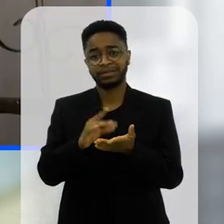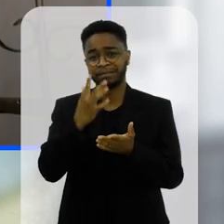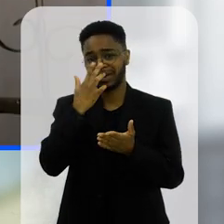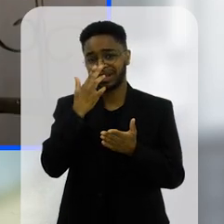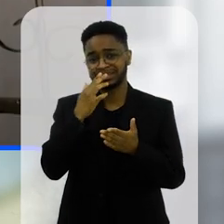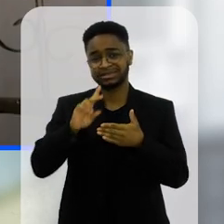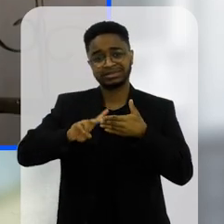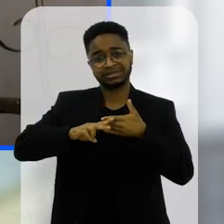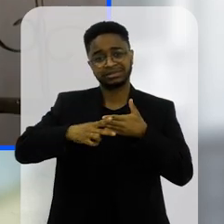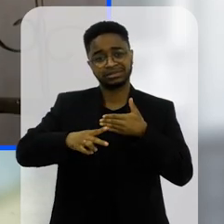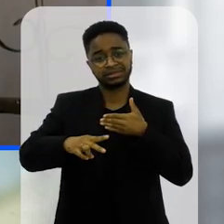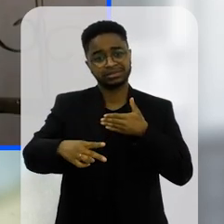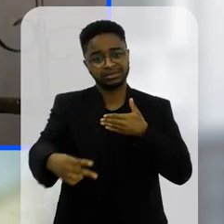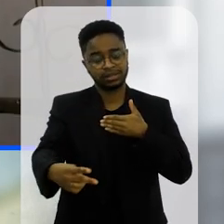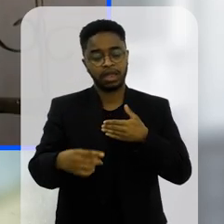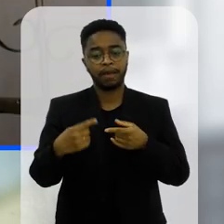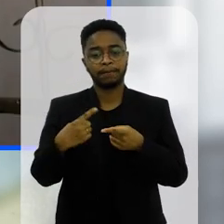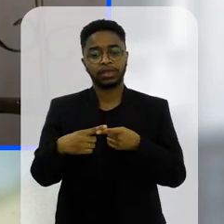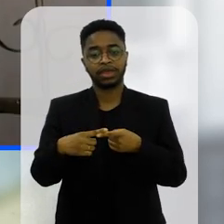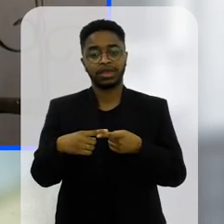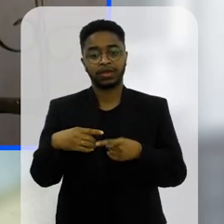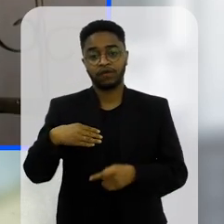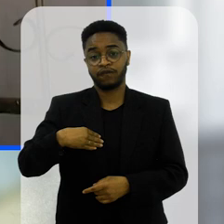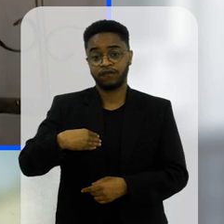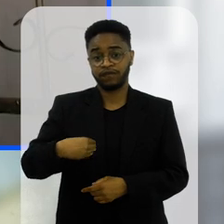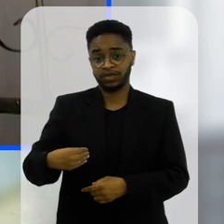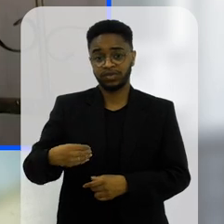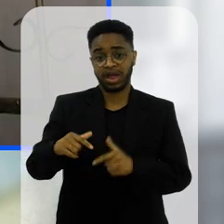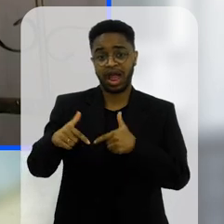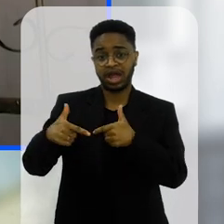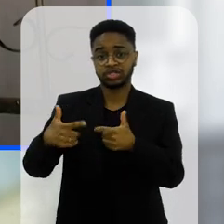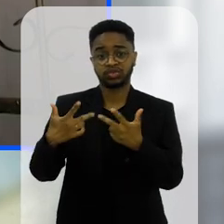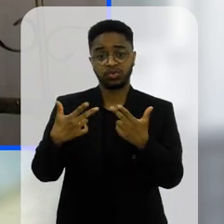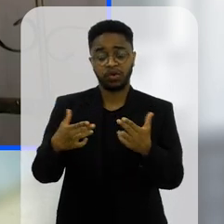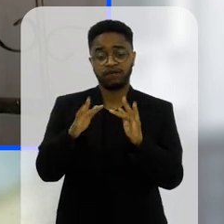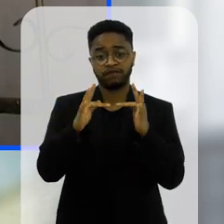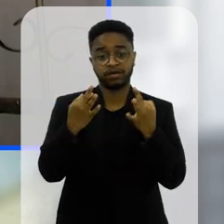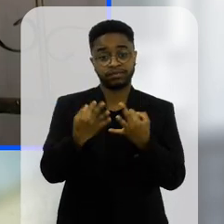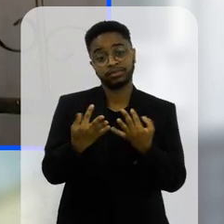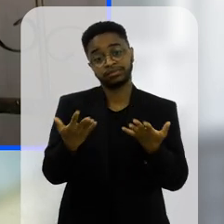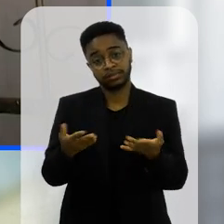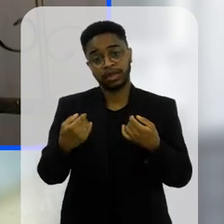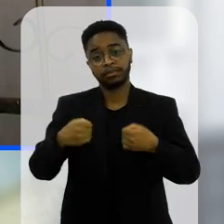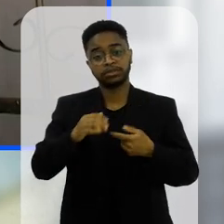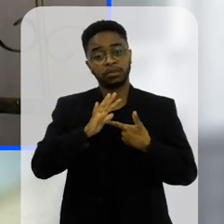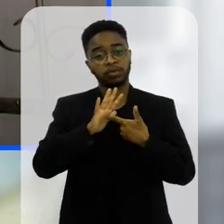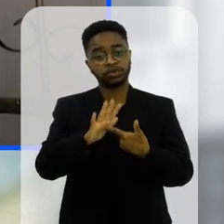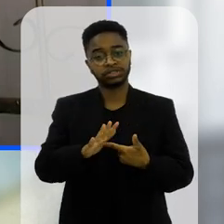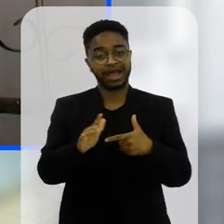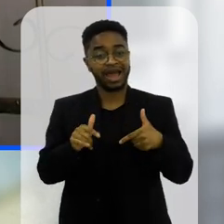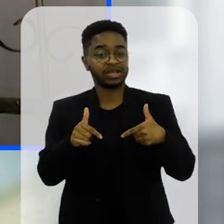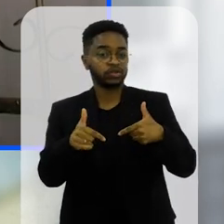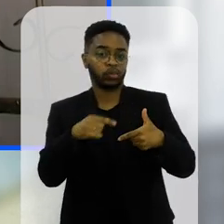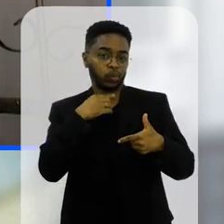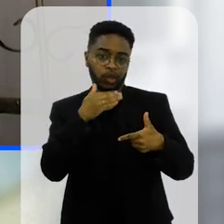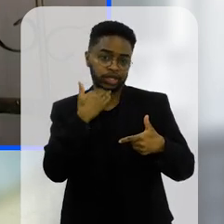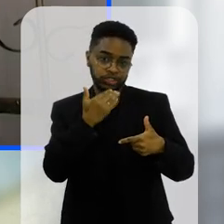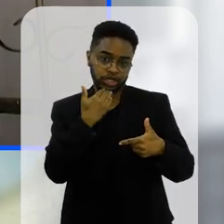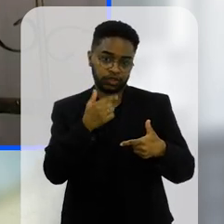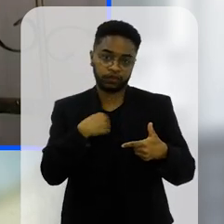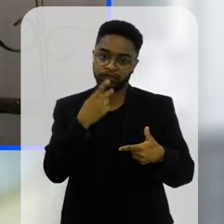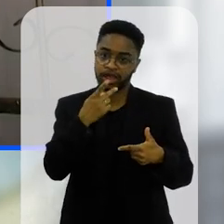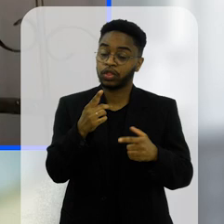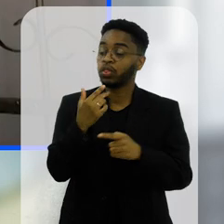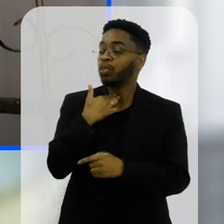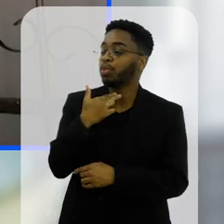um efeito dominó eles só vão reproduzir aquilo que eles veem e nada melhor do que a gente demonstrar com a atitude não adianta eu falar